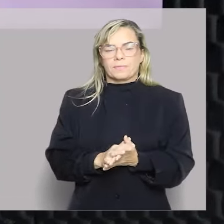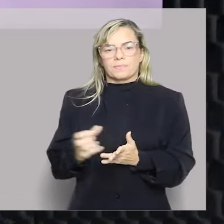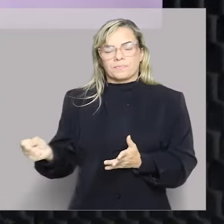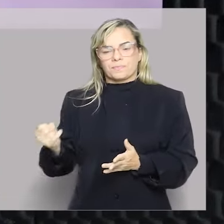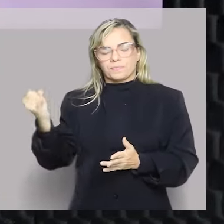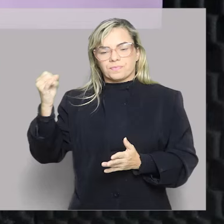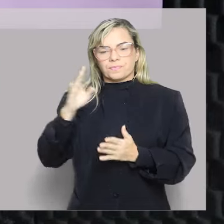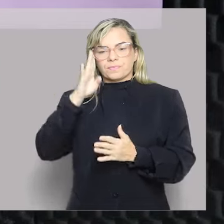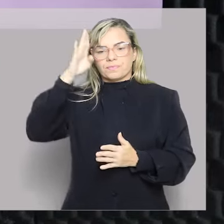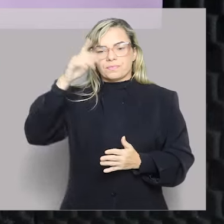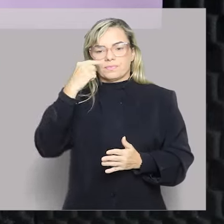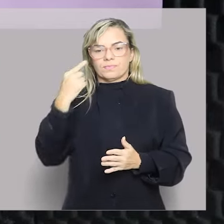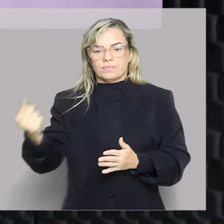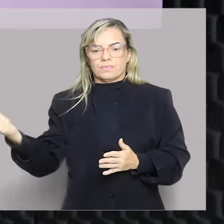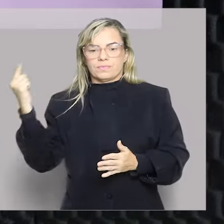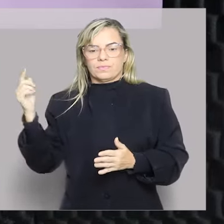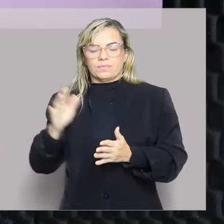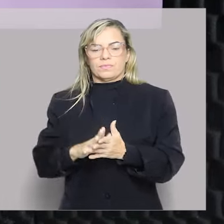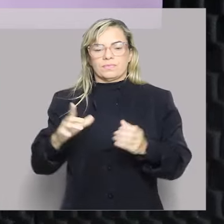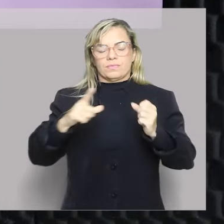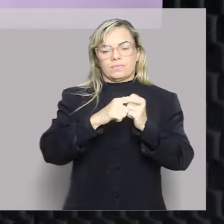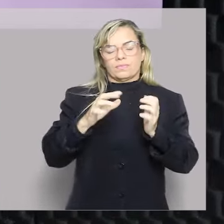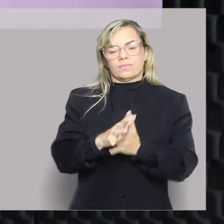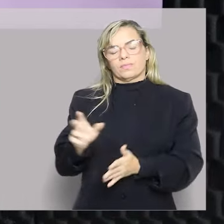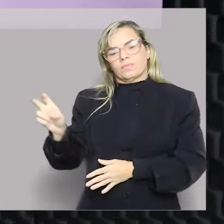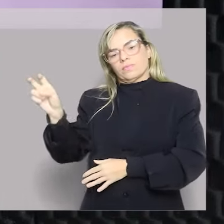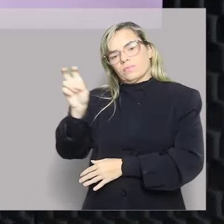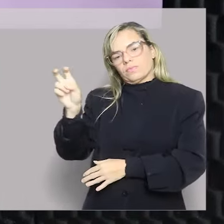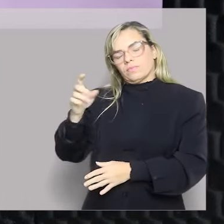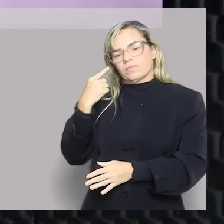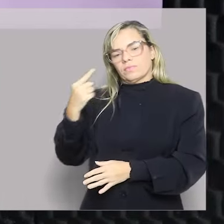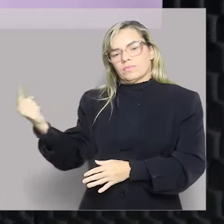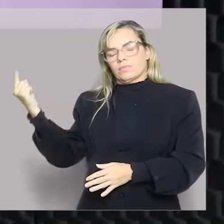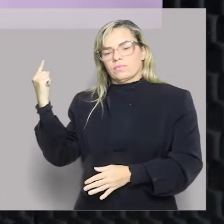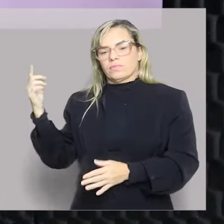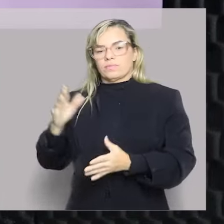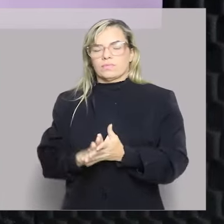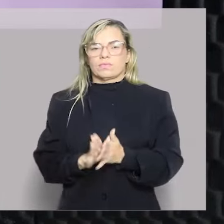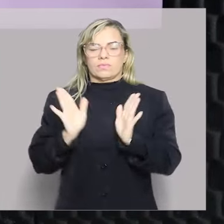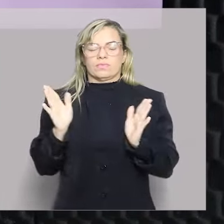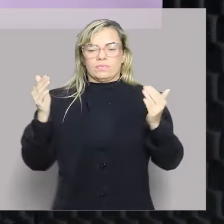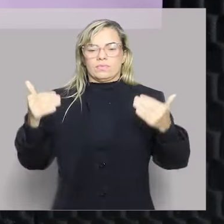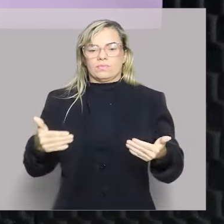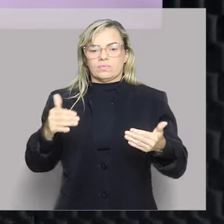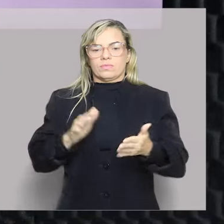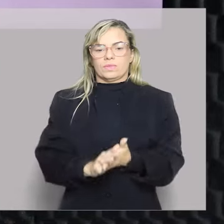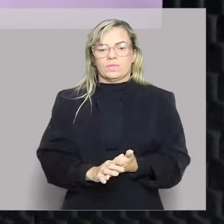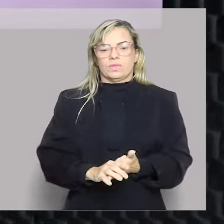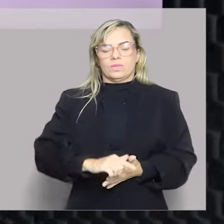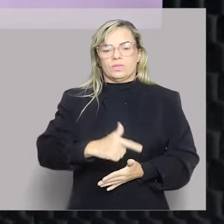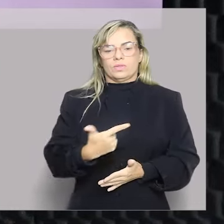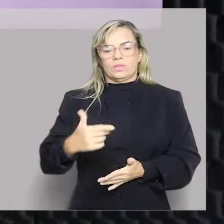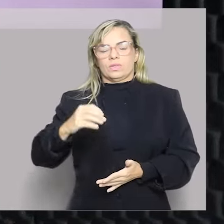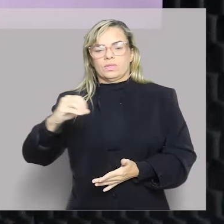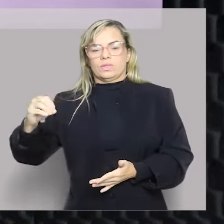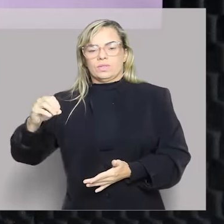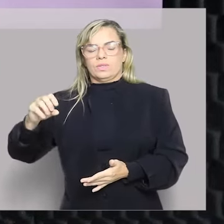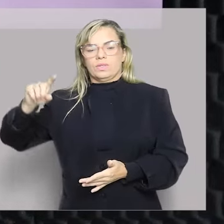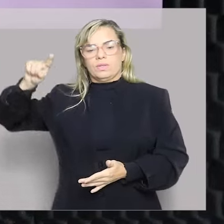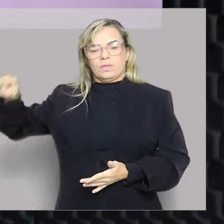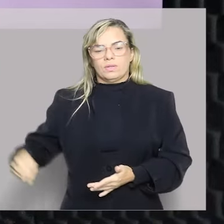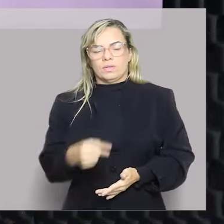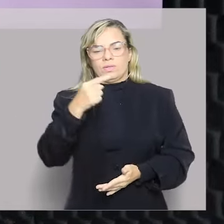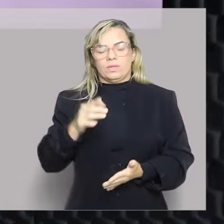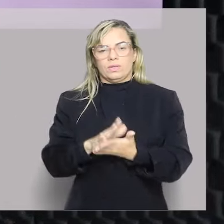5º. Fala isso aqui. Então preste atenção que aqui eu vou tirar 200 mil questões que vocês vão